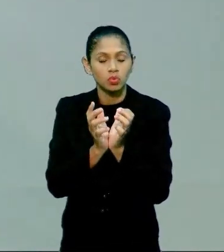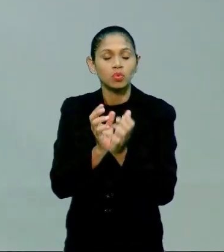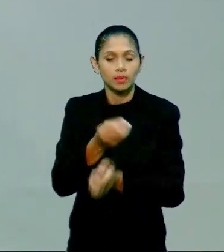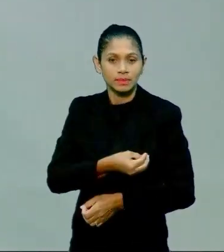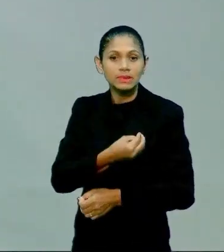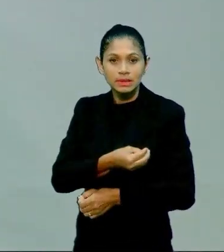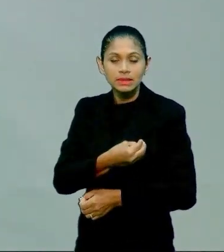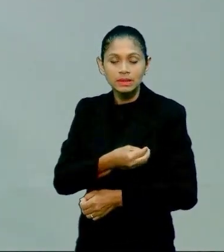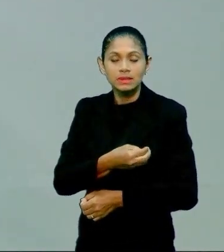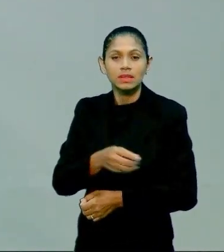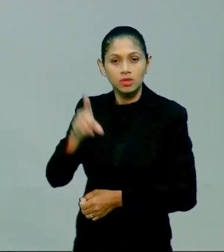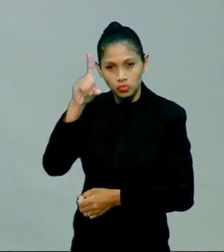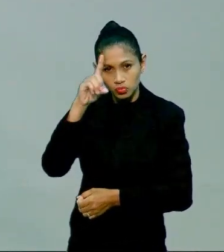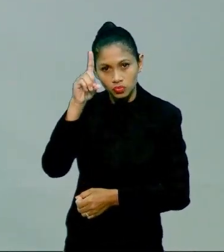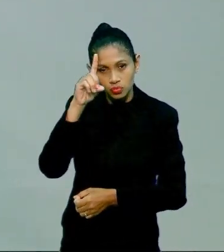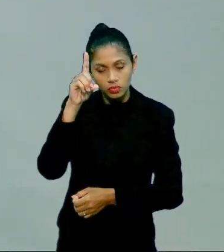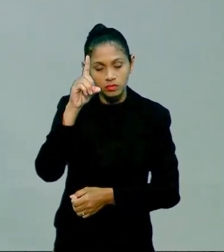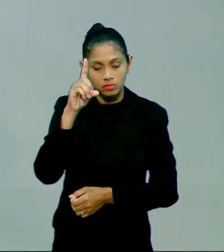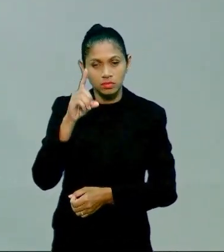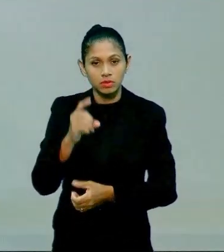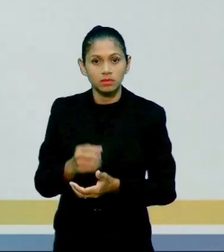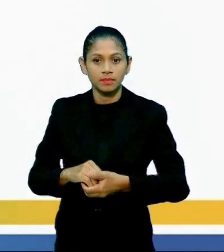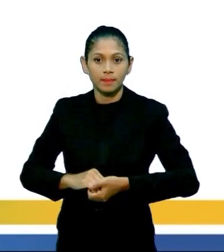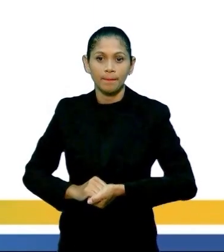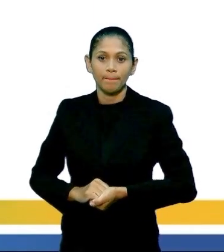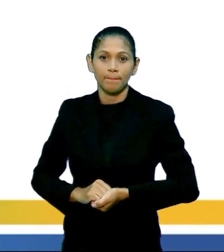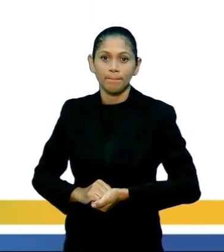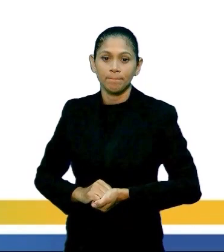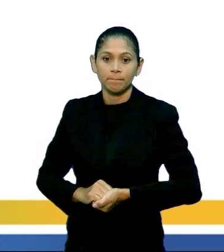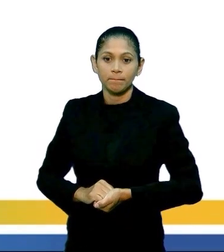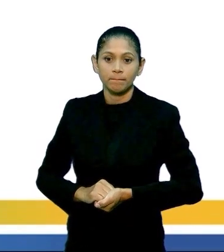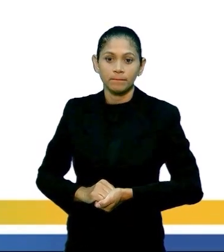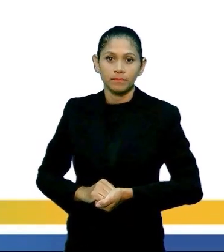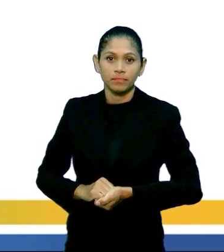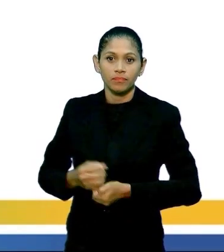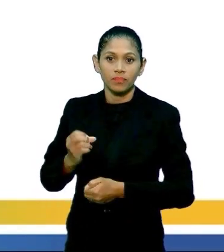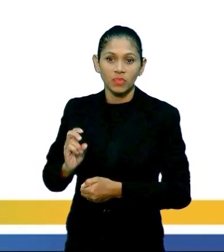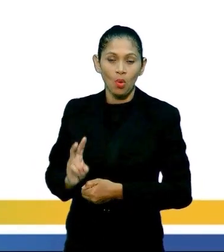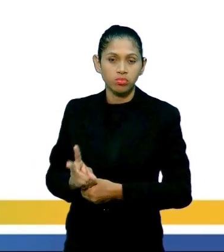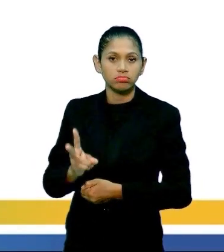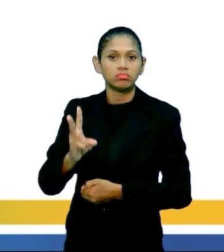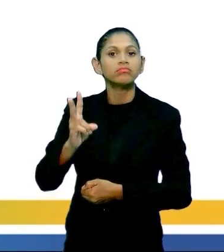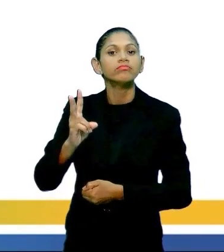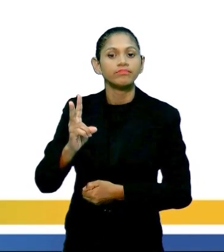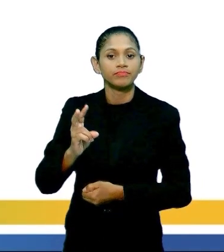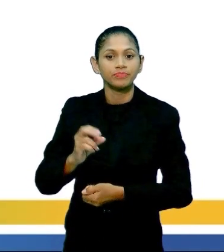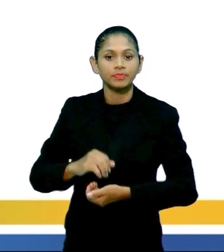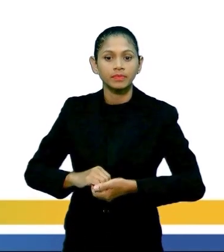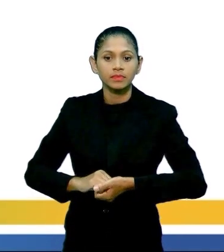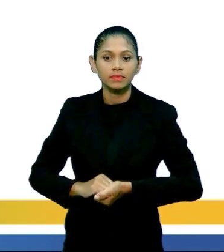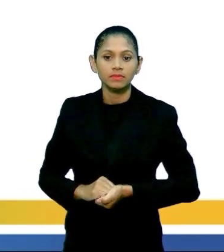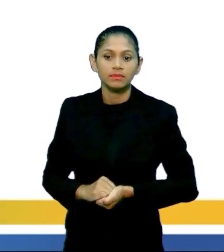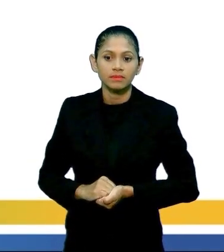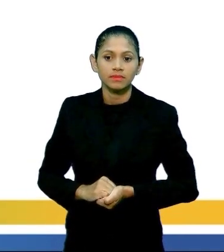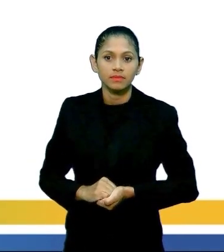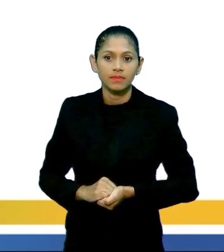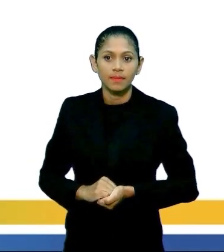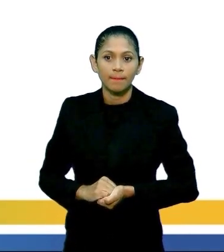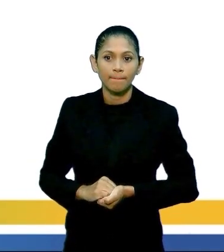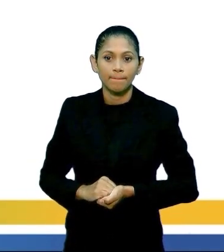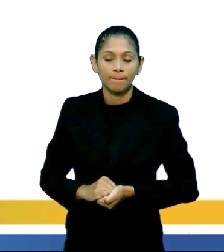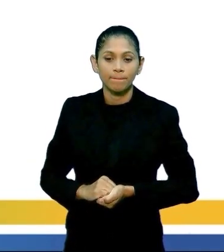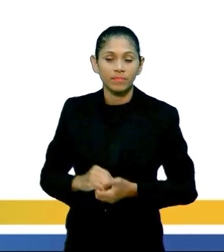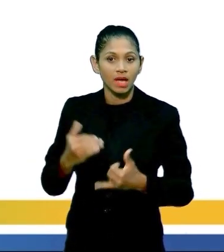incorporando, inserindo isso também no nosso cotidiano. Beleza? Compreendido um pouco das práticas indígenas a gente também tem a